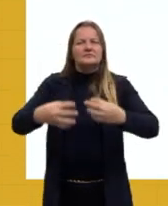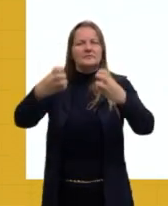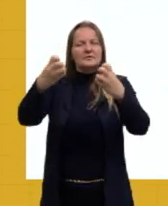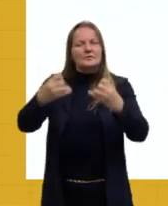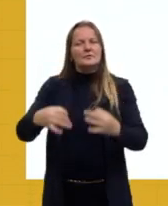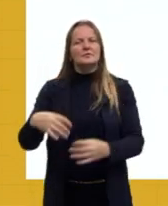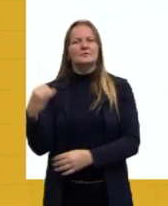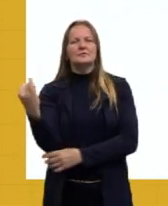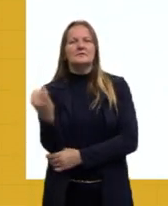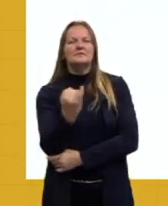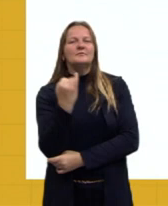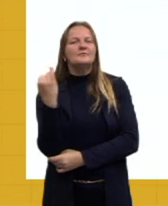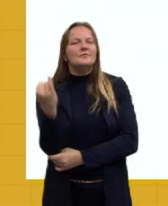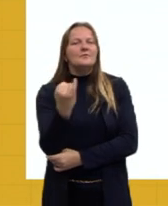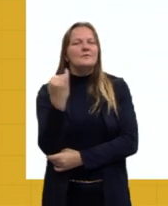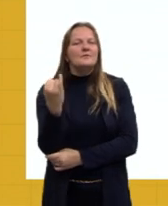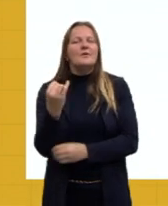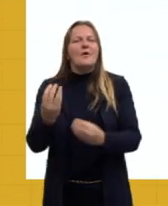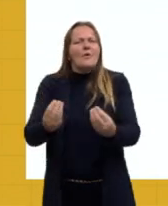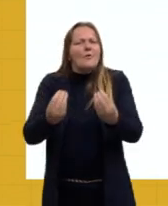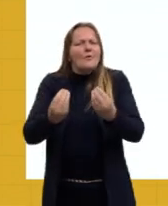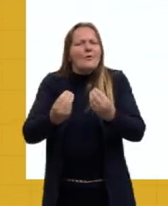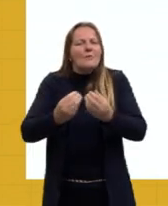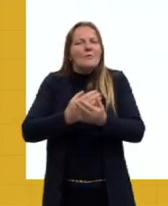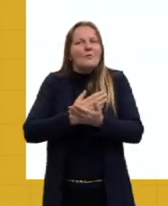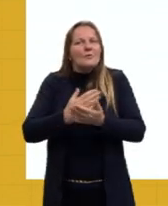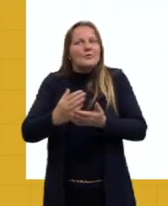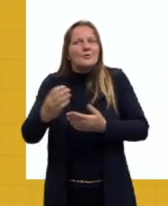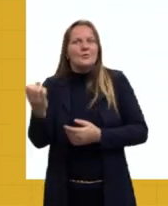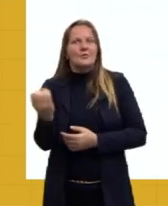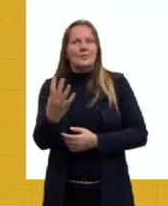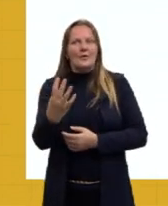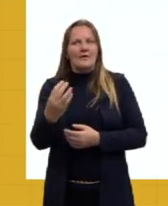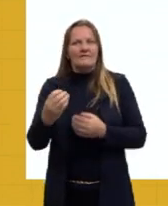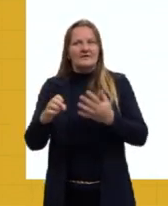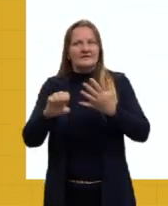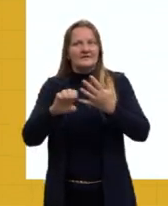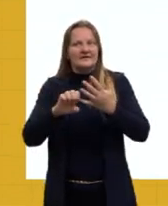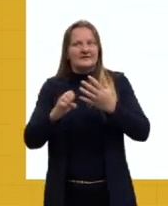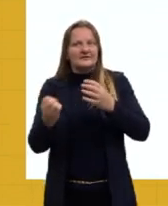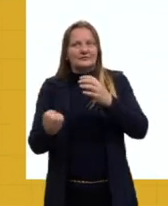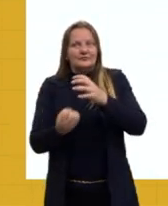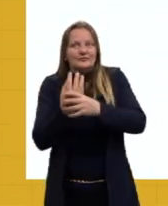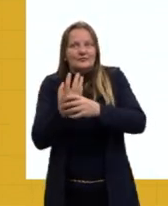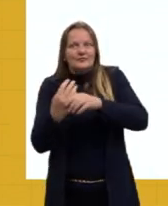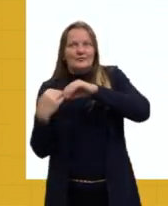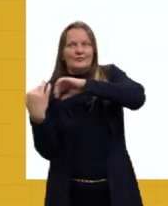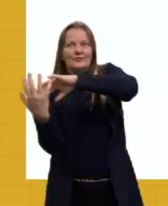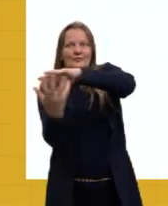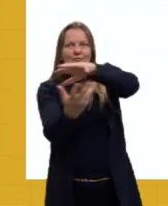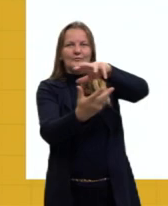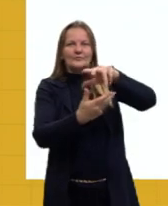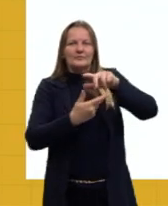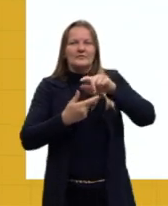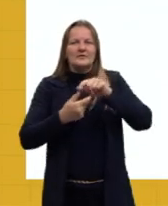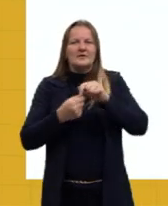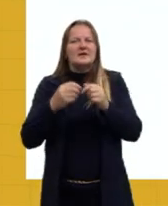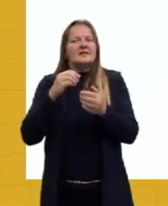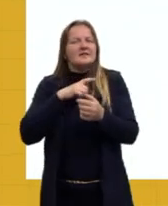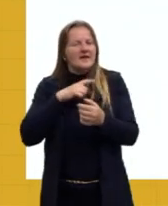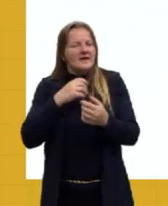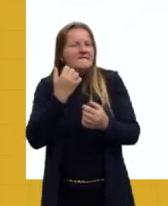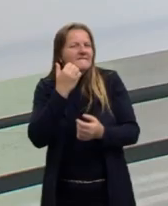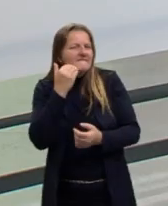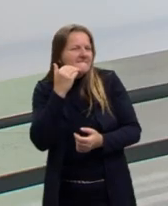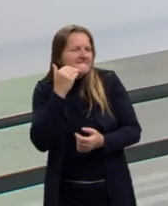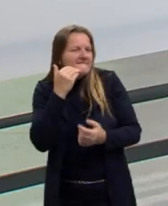de como novas espécies surgem em nosso planeta, apresentava algumas lacunas, né? Que